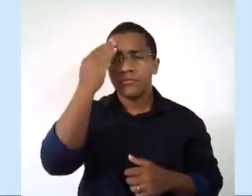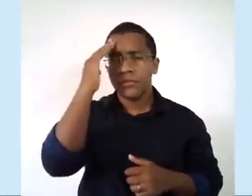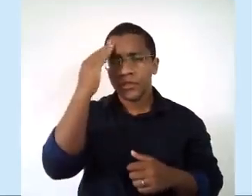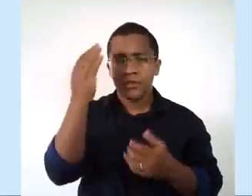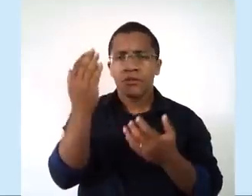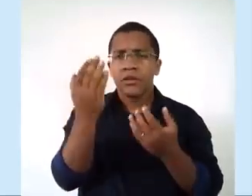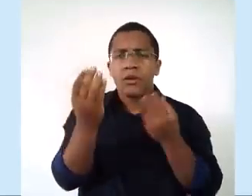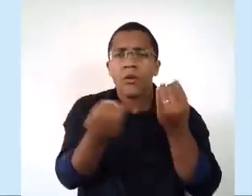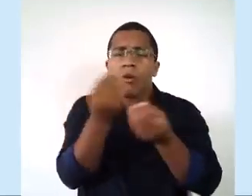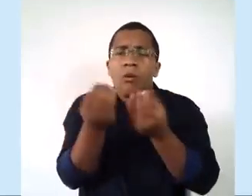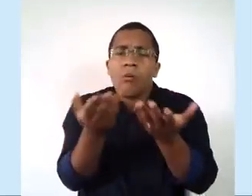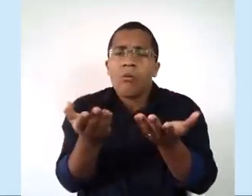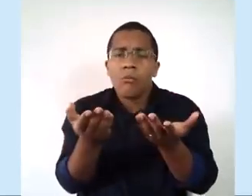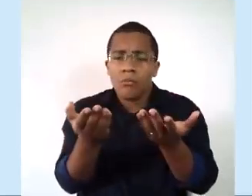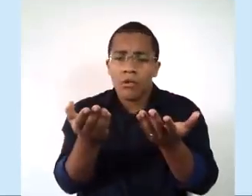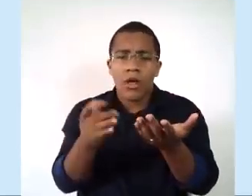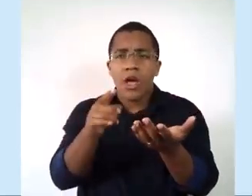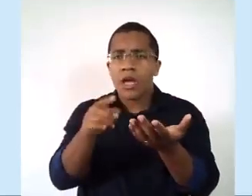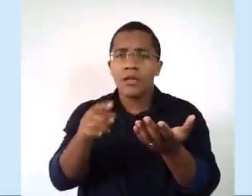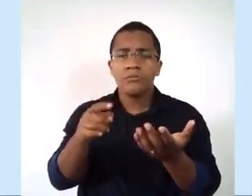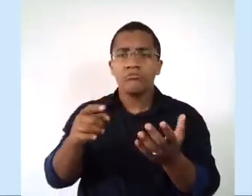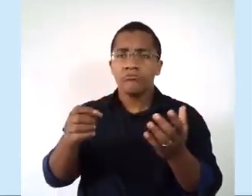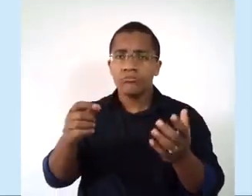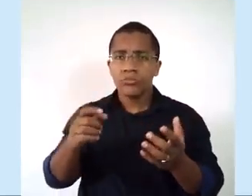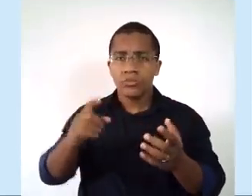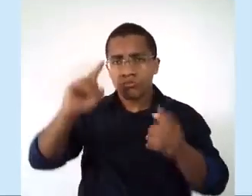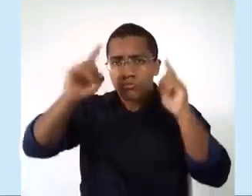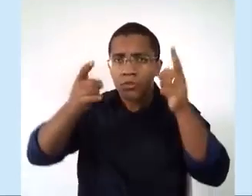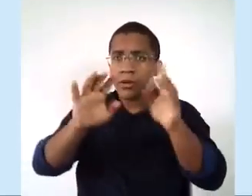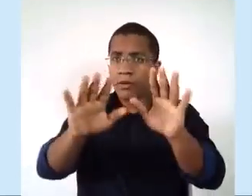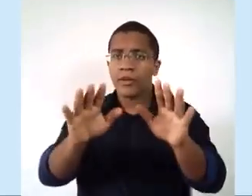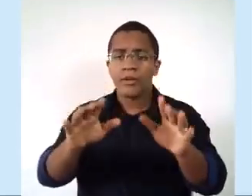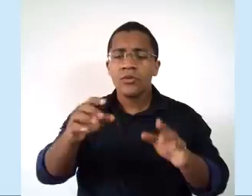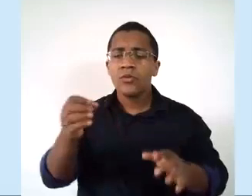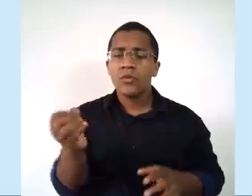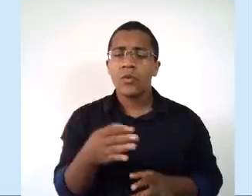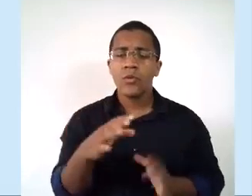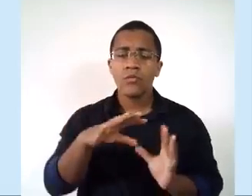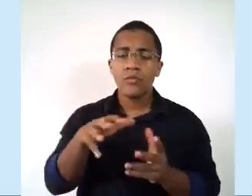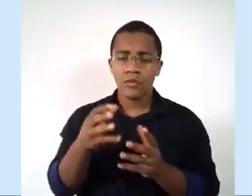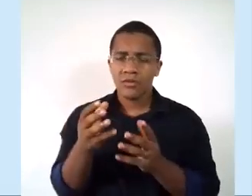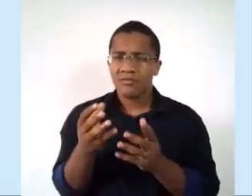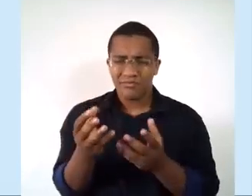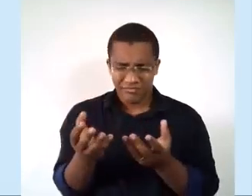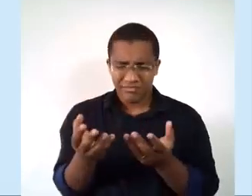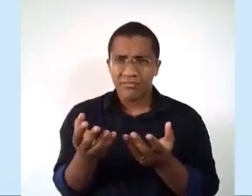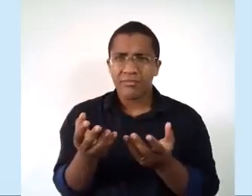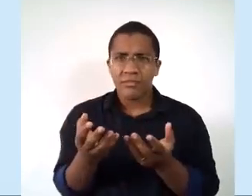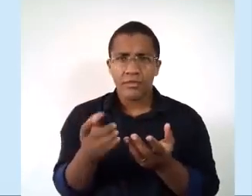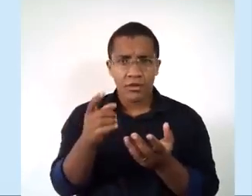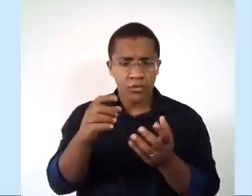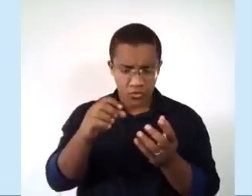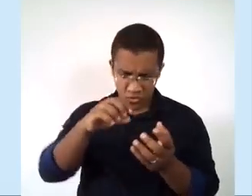como é que eles dominaram esse chamado Novo Mundo, tá? Que tava inserindo. Só um parêntese aí, tá? Nesse período, Novo